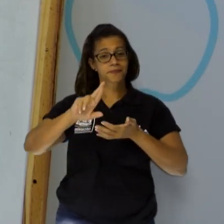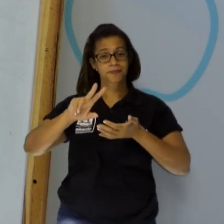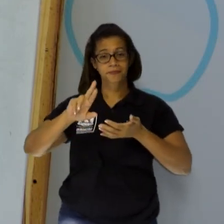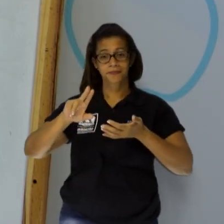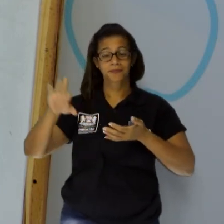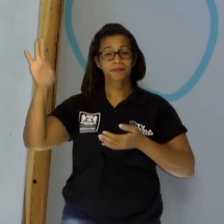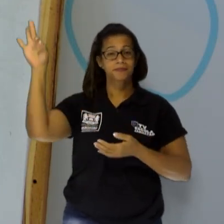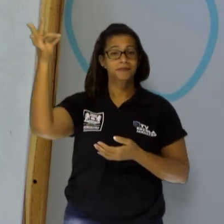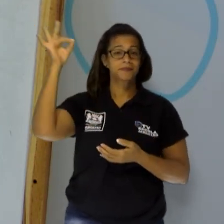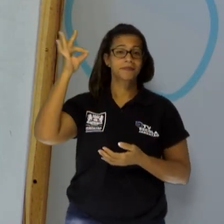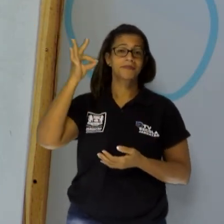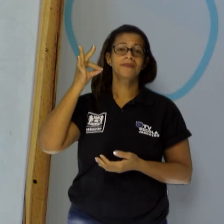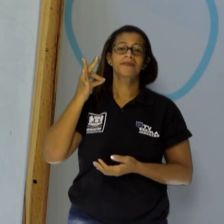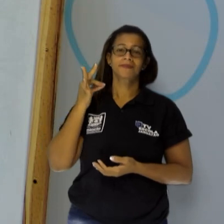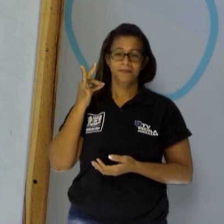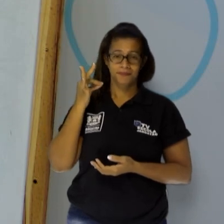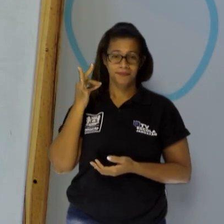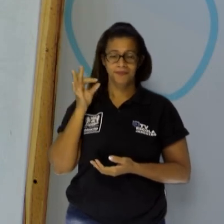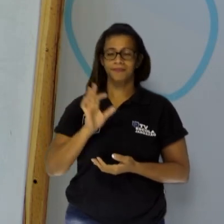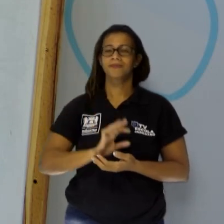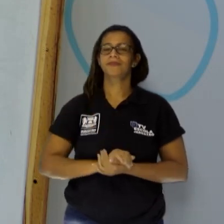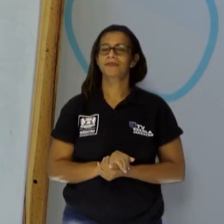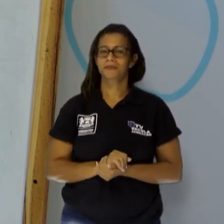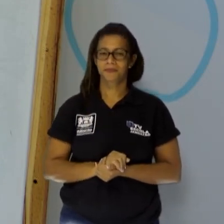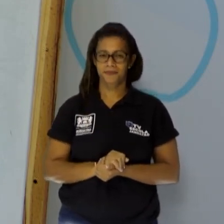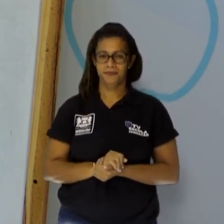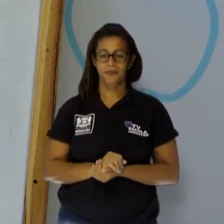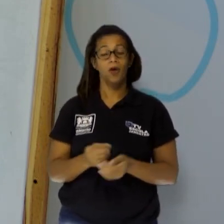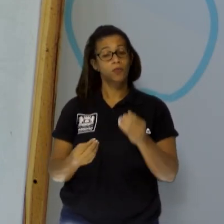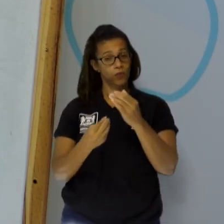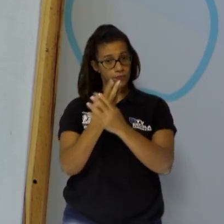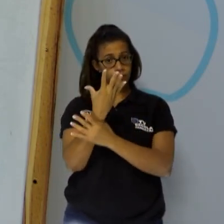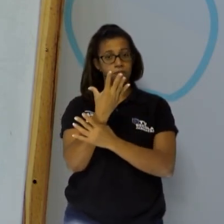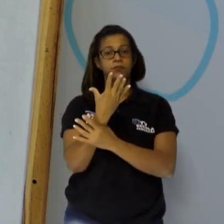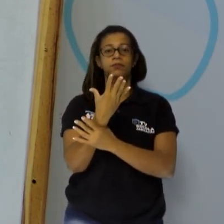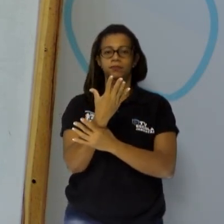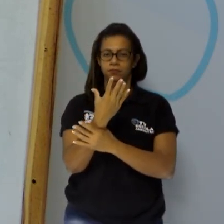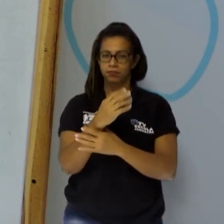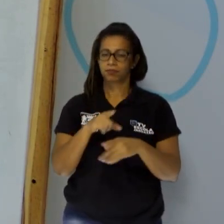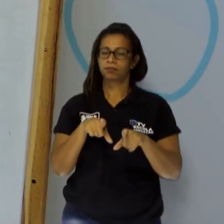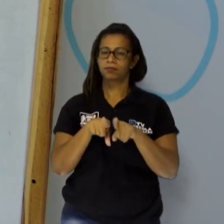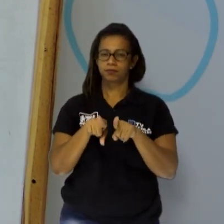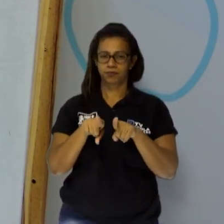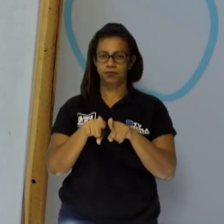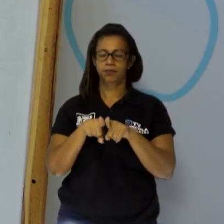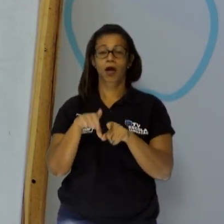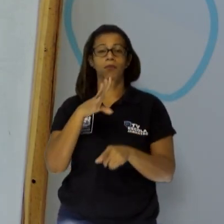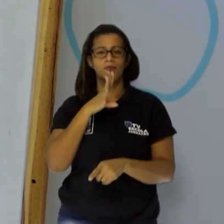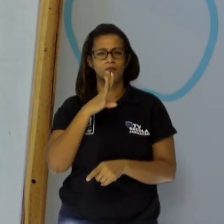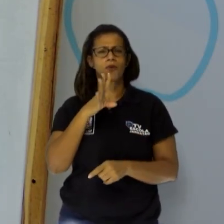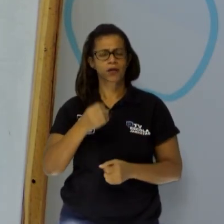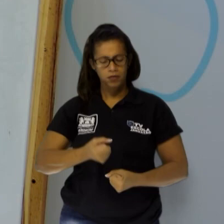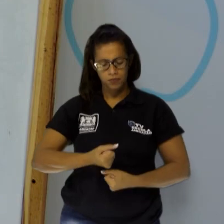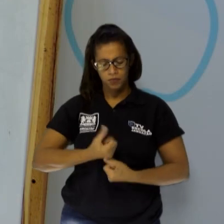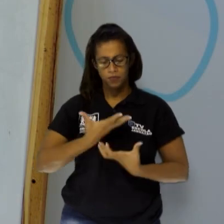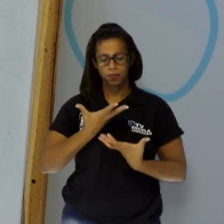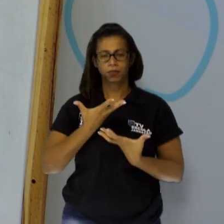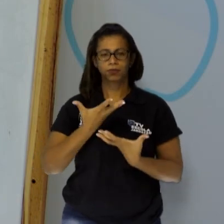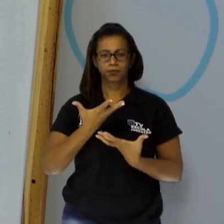uma, mas conhecemos o poema. O segundo